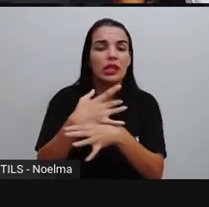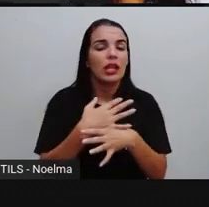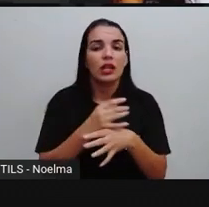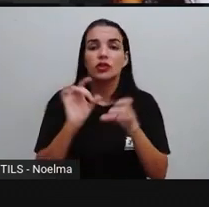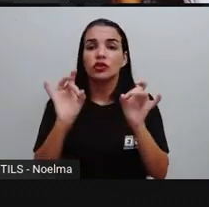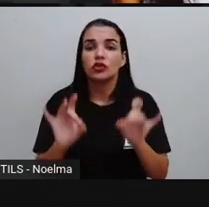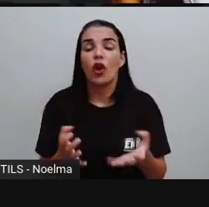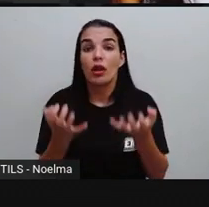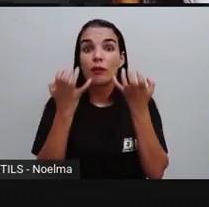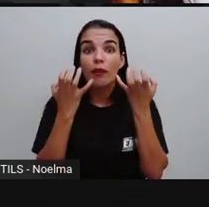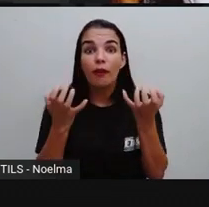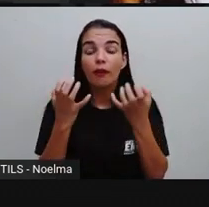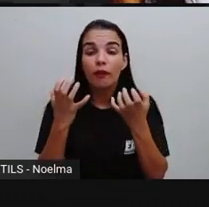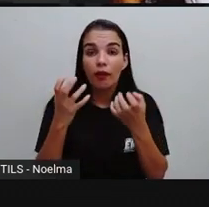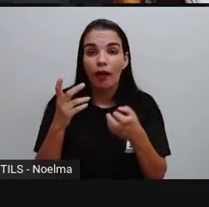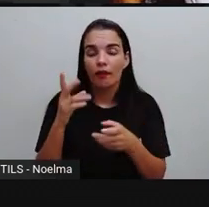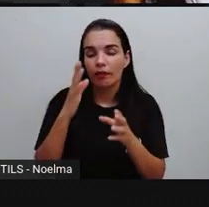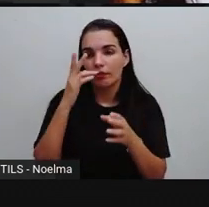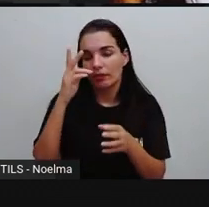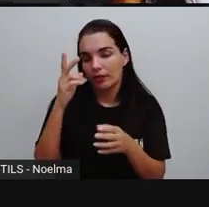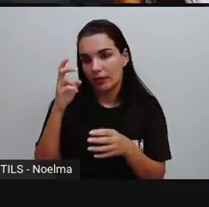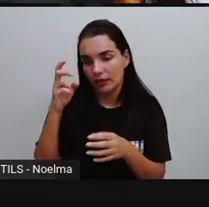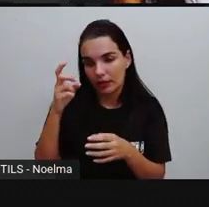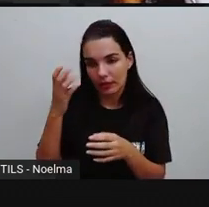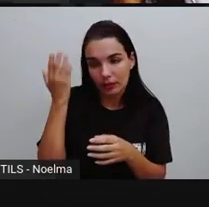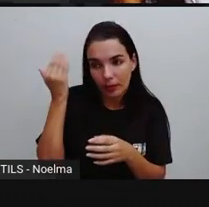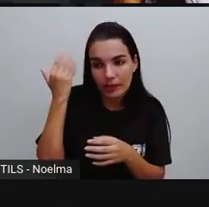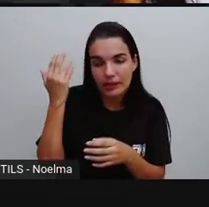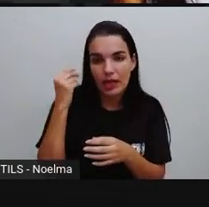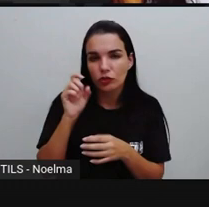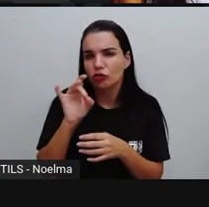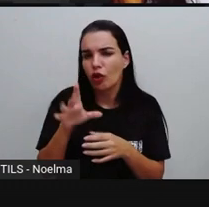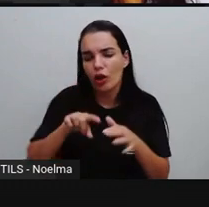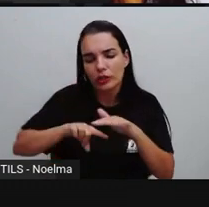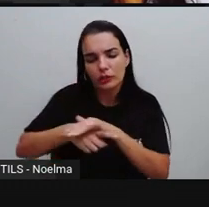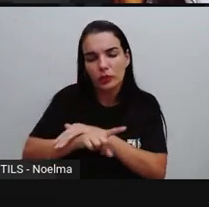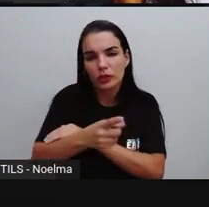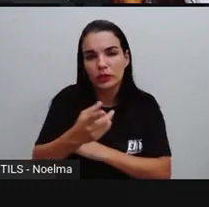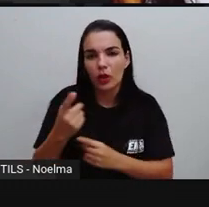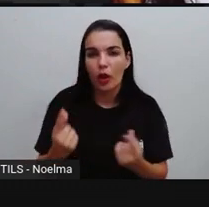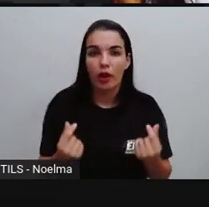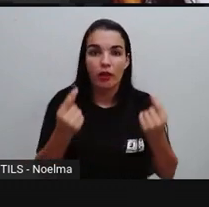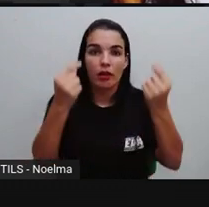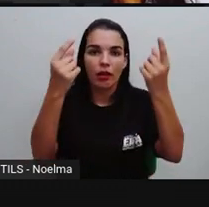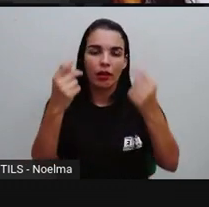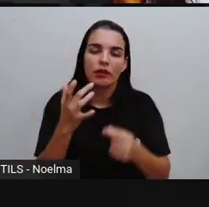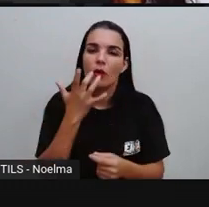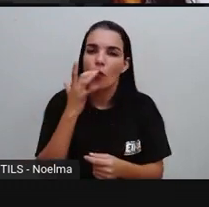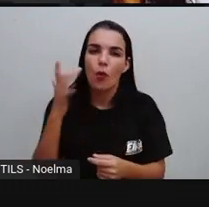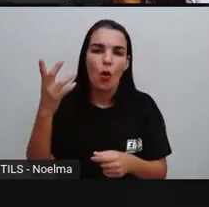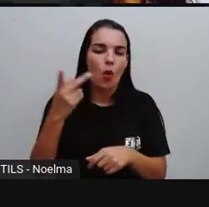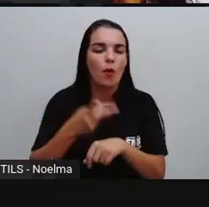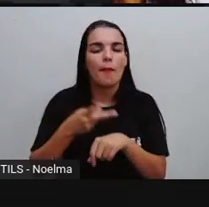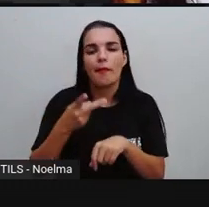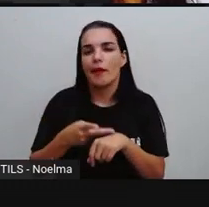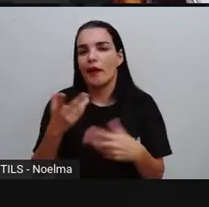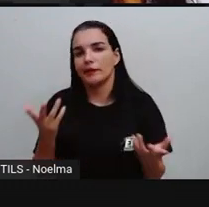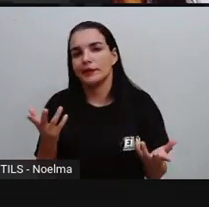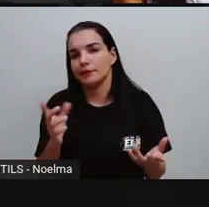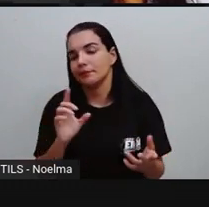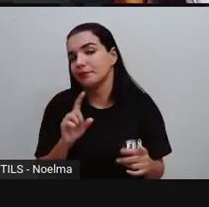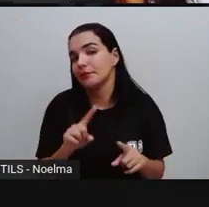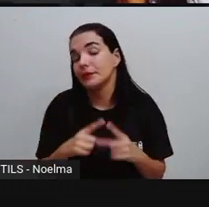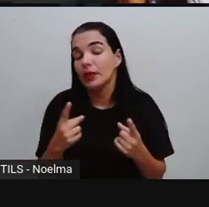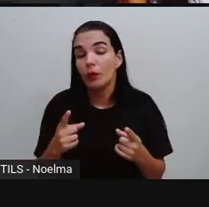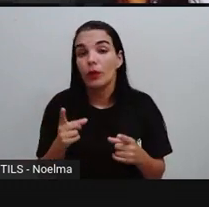se tinha nesse Brasil colônia seria a exploração de suas riquezas, das riquezas presentes em seu território. É